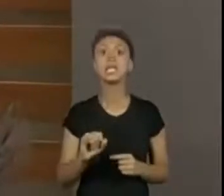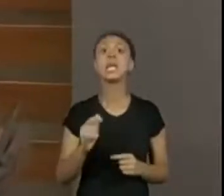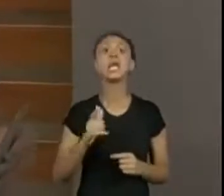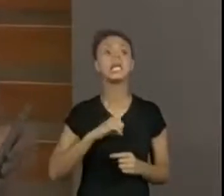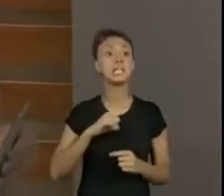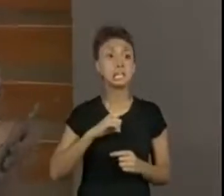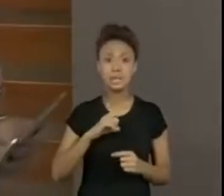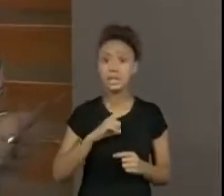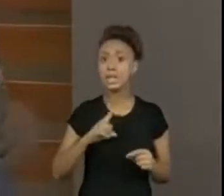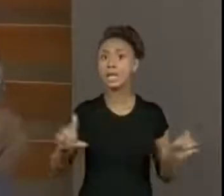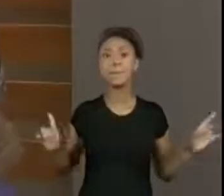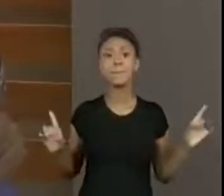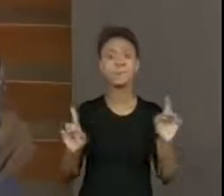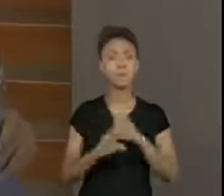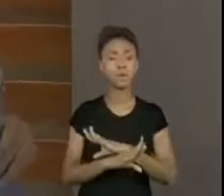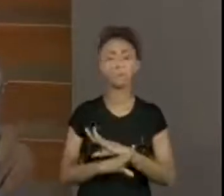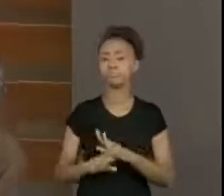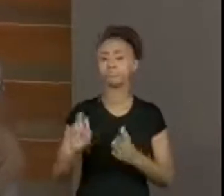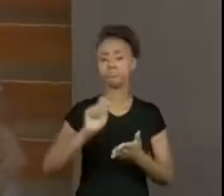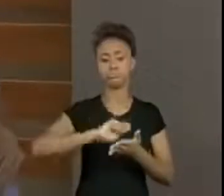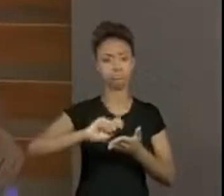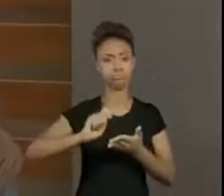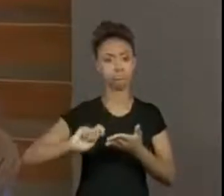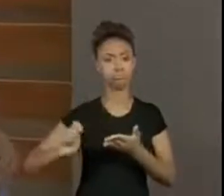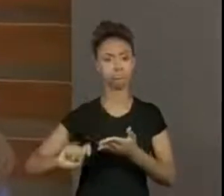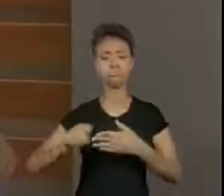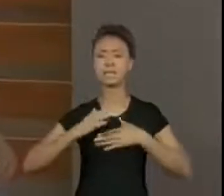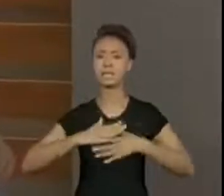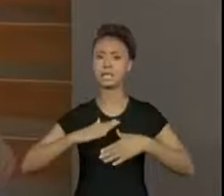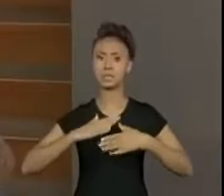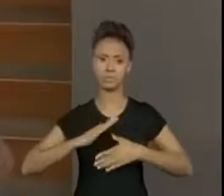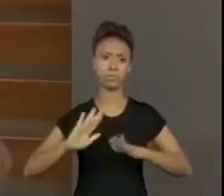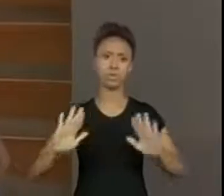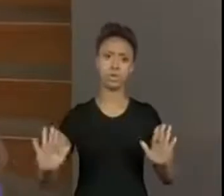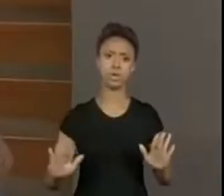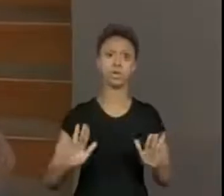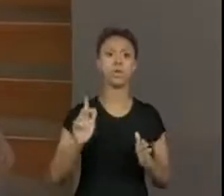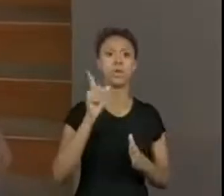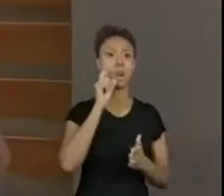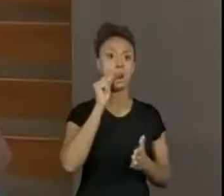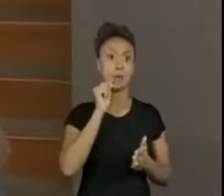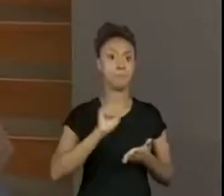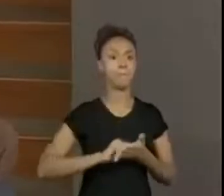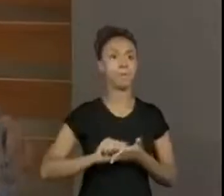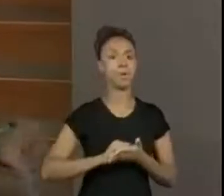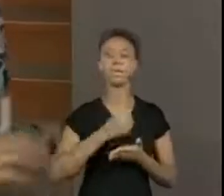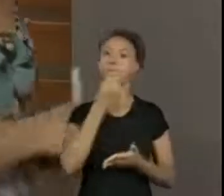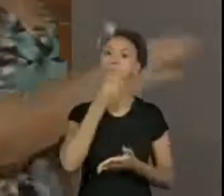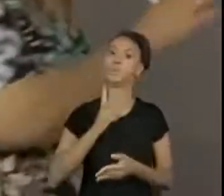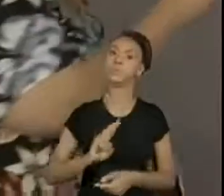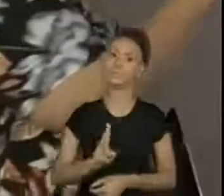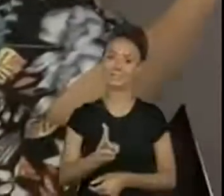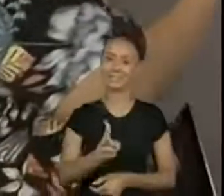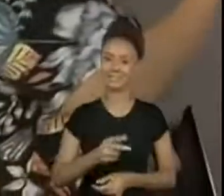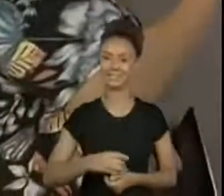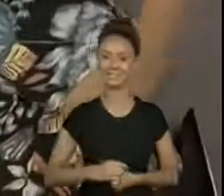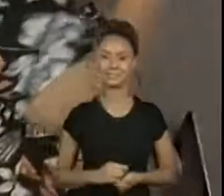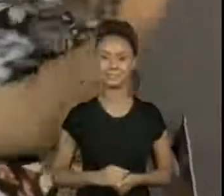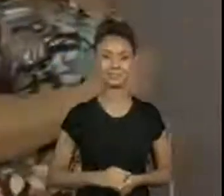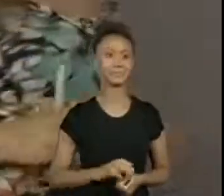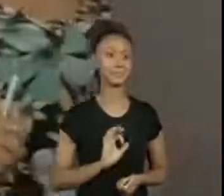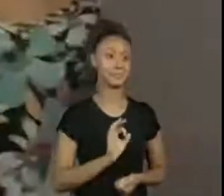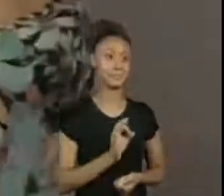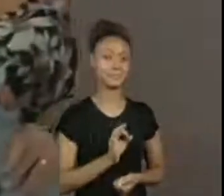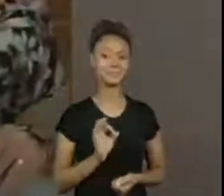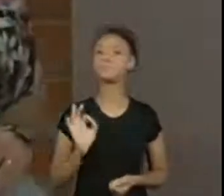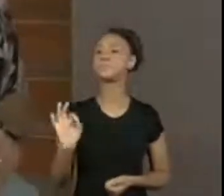precisa estar conosco, criança. Então, fica tranquilo. Pelo menos o caderno, lápis e a borracha é bom ter, né, professora? Com certeza. Fazer